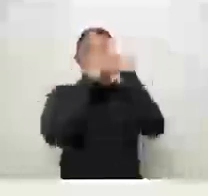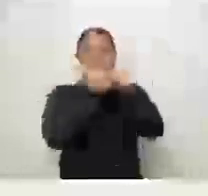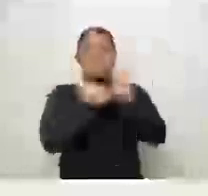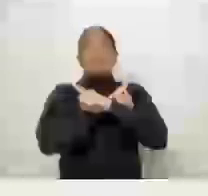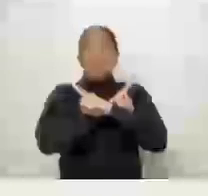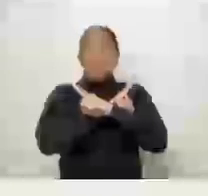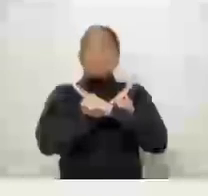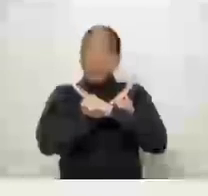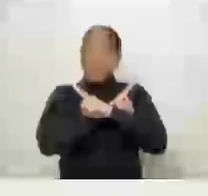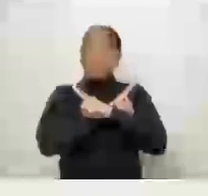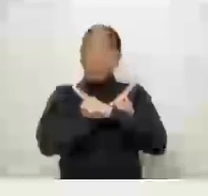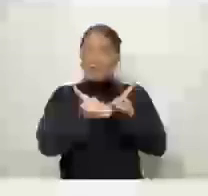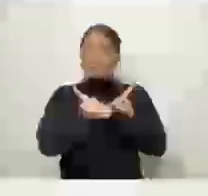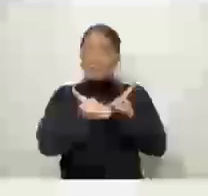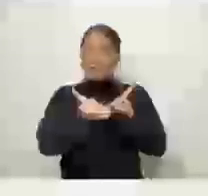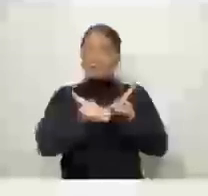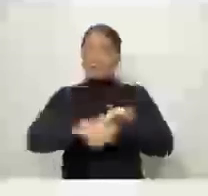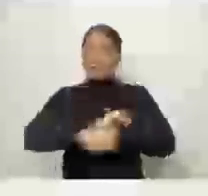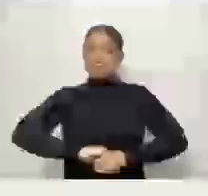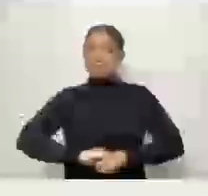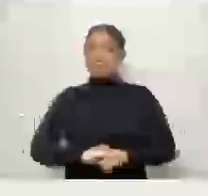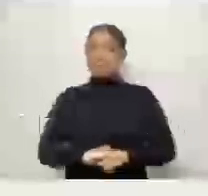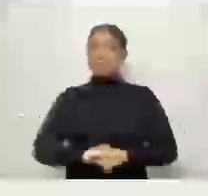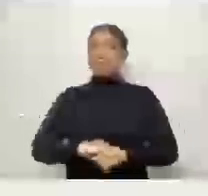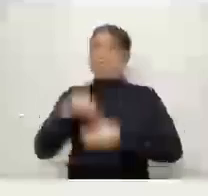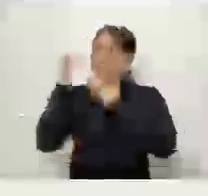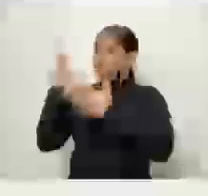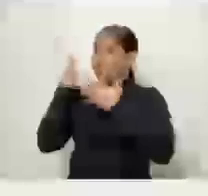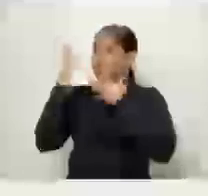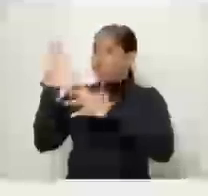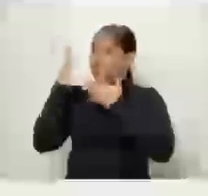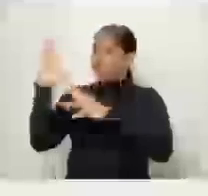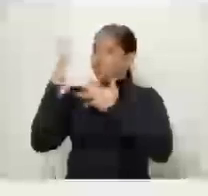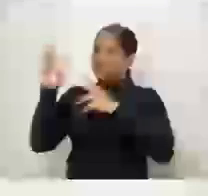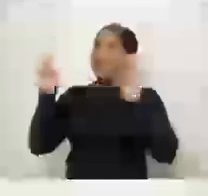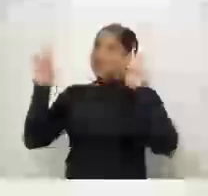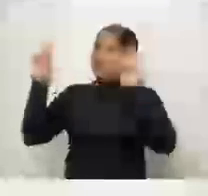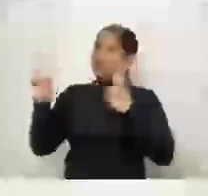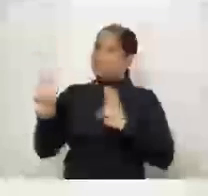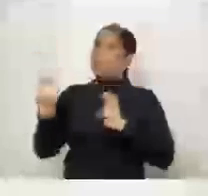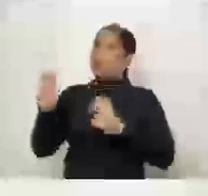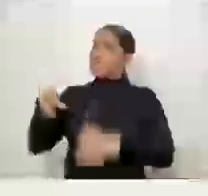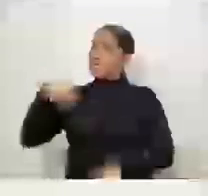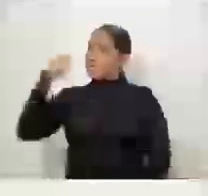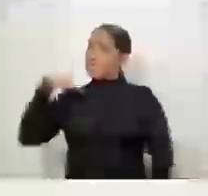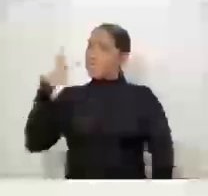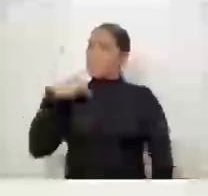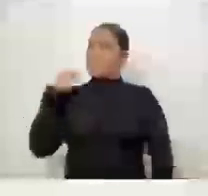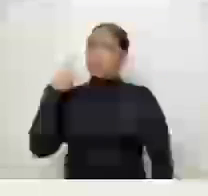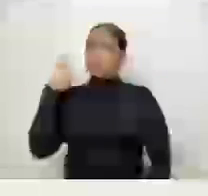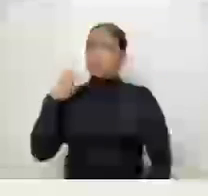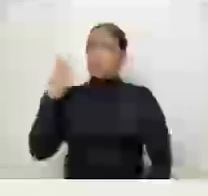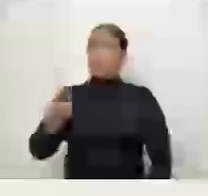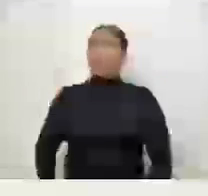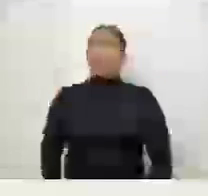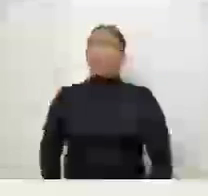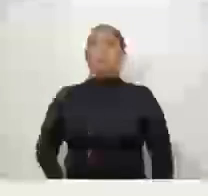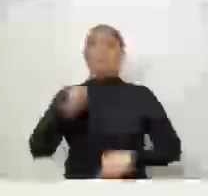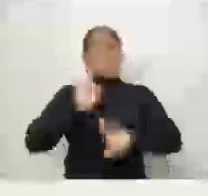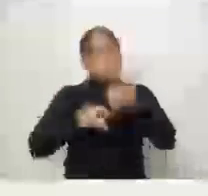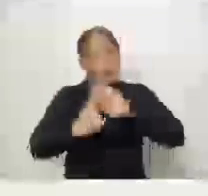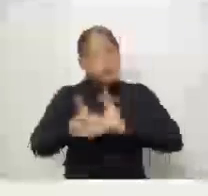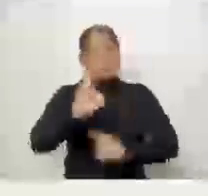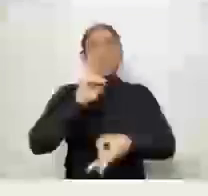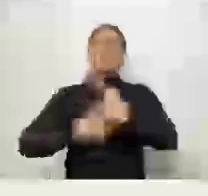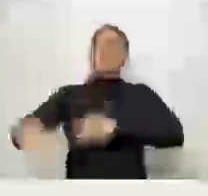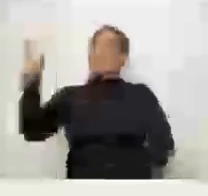E dá parabéns para essa emenda. É isso aí, com o vereador. Eu também sempre pensei nisso, um dia, que eu fosse vereador desse município, trazer